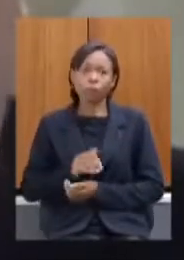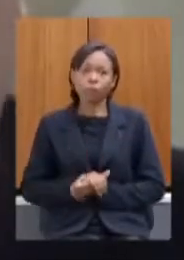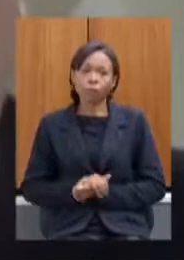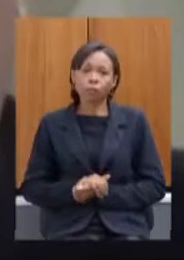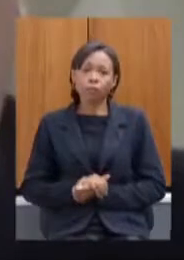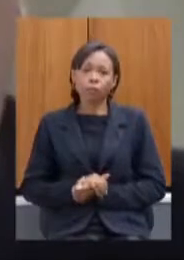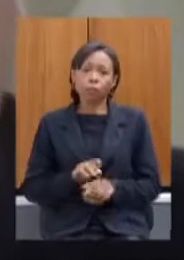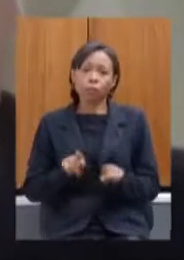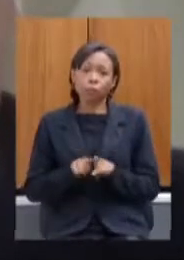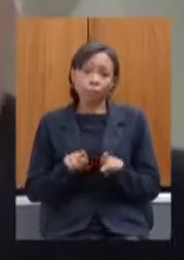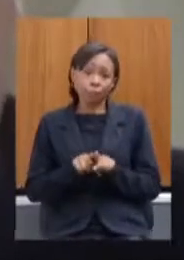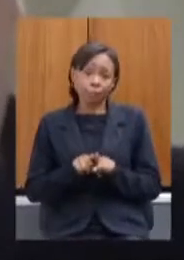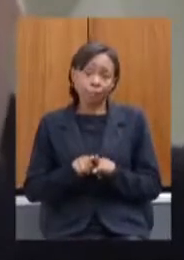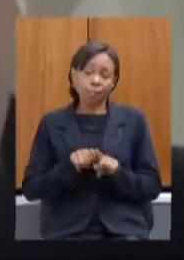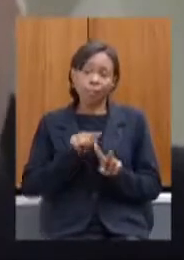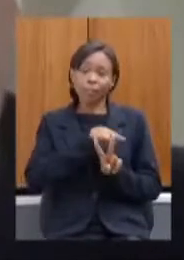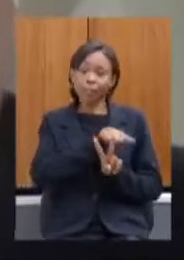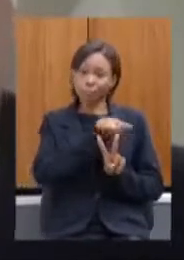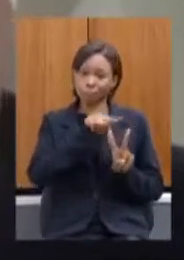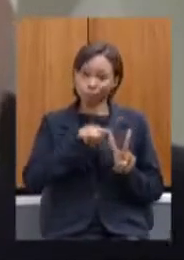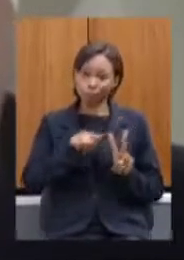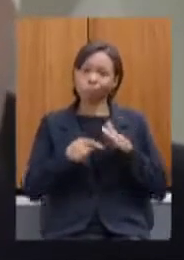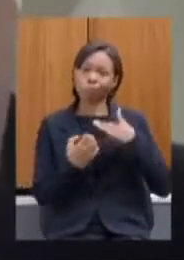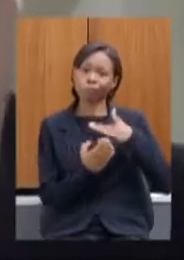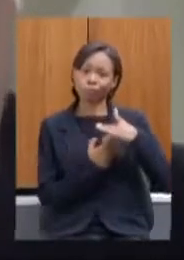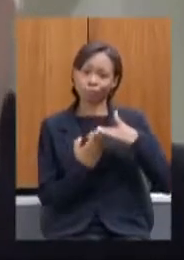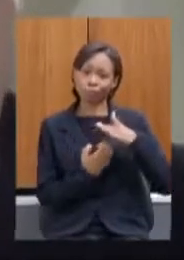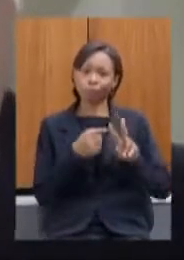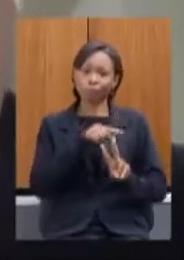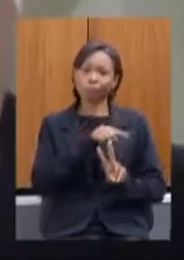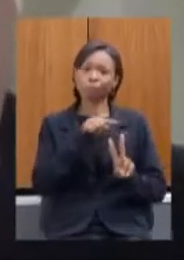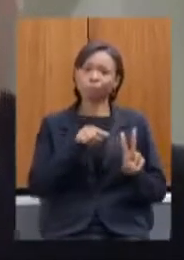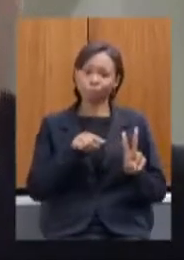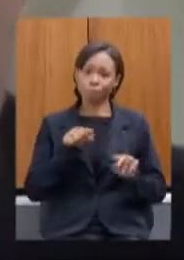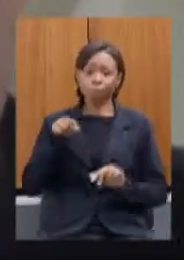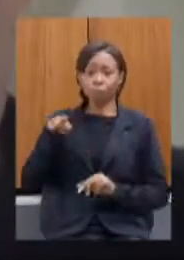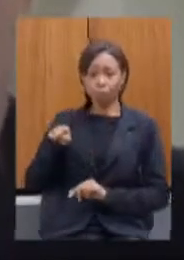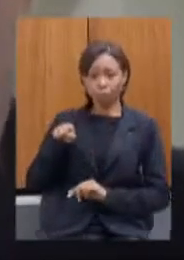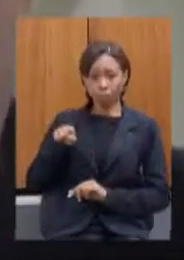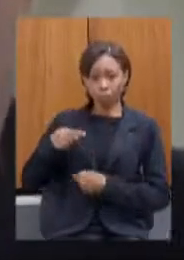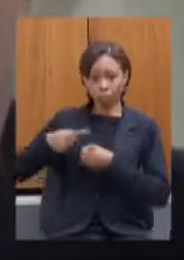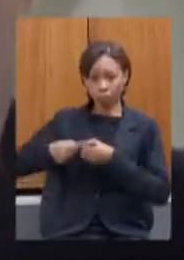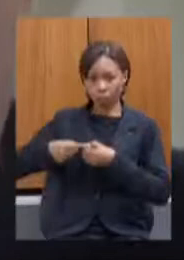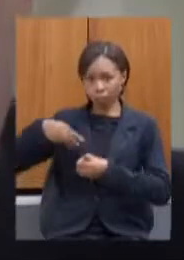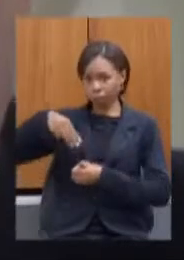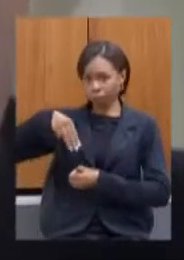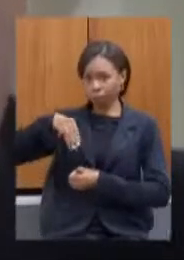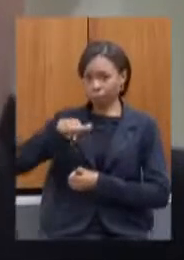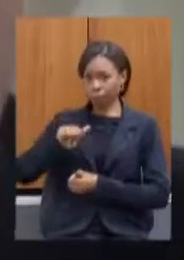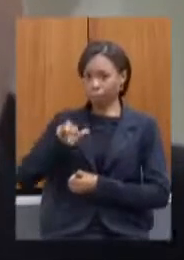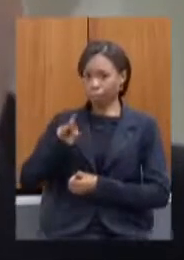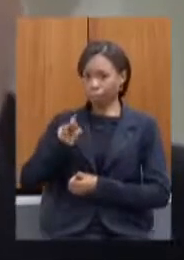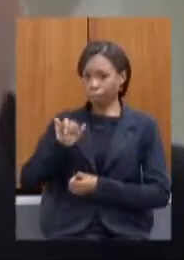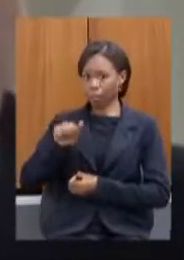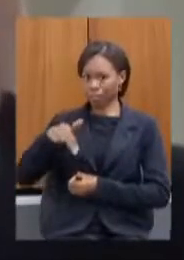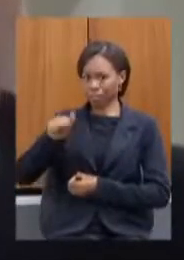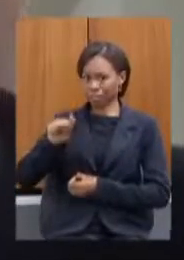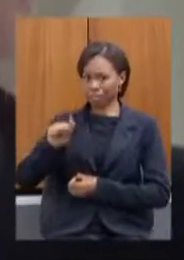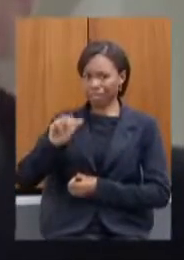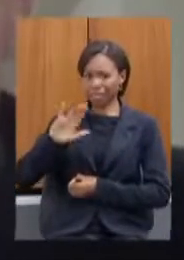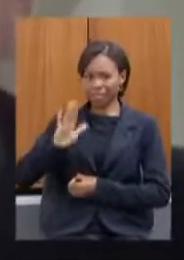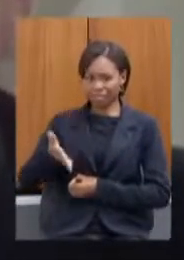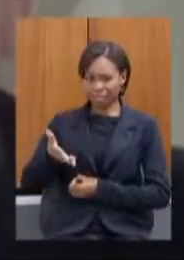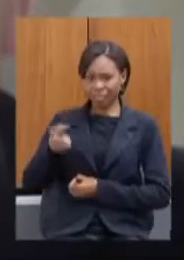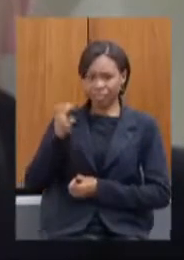Vale então Mariana depois de cinco anos o